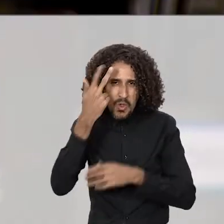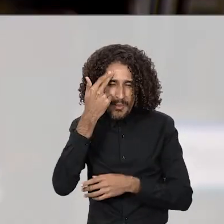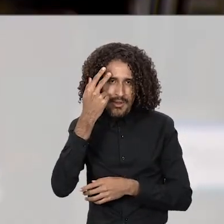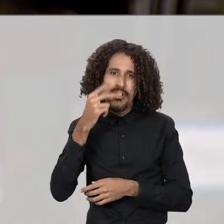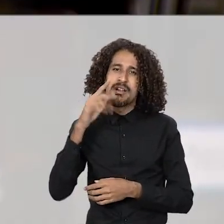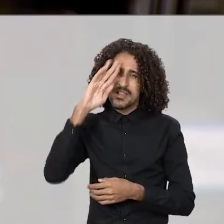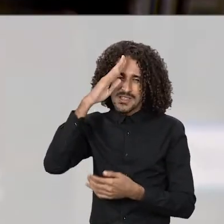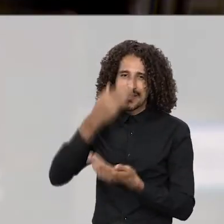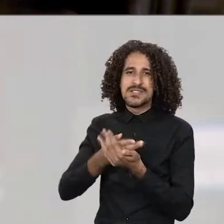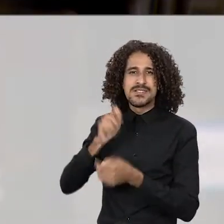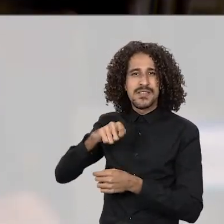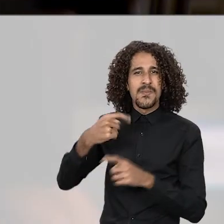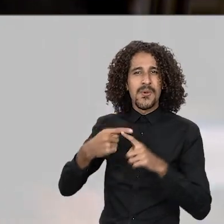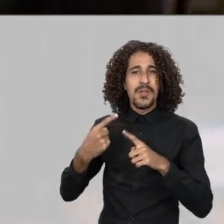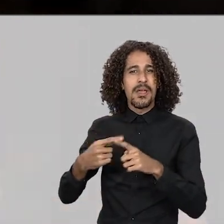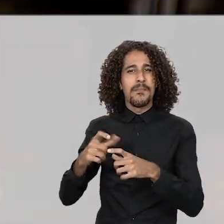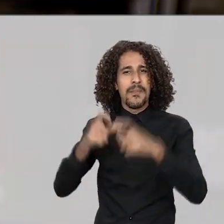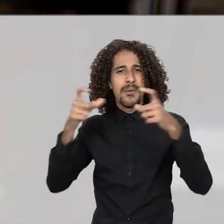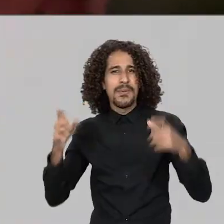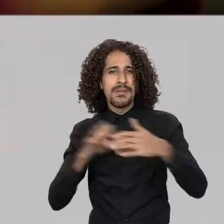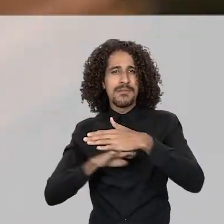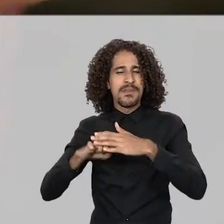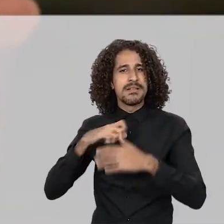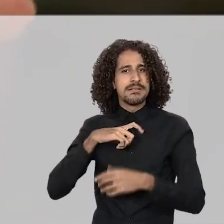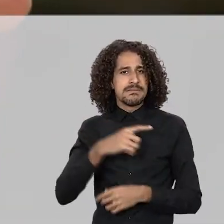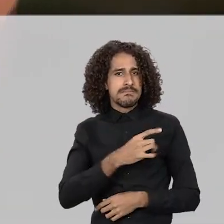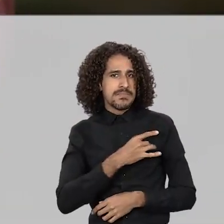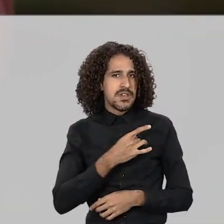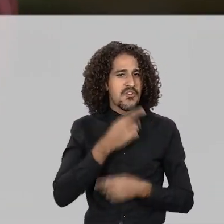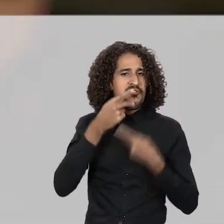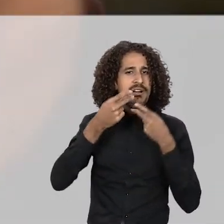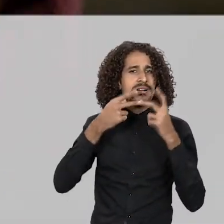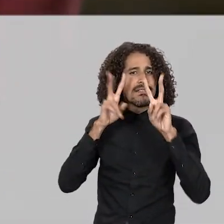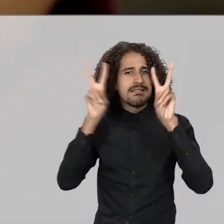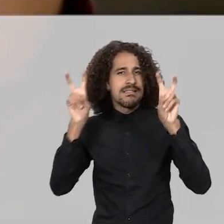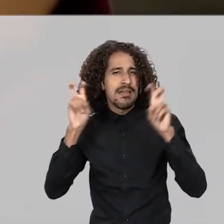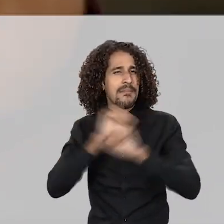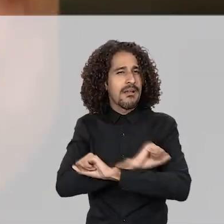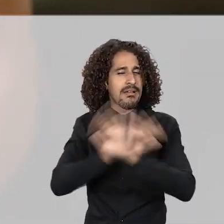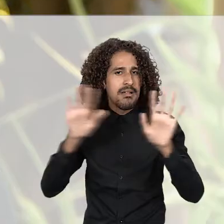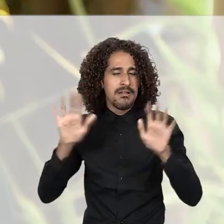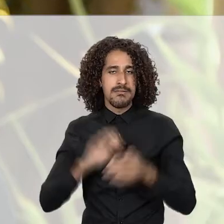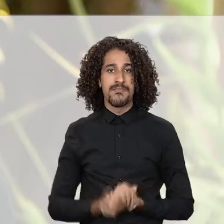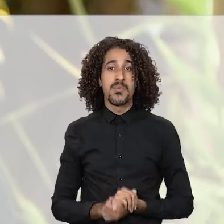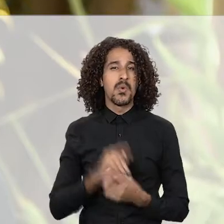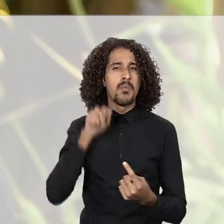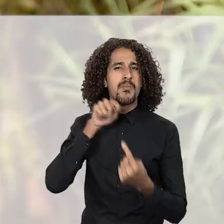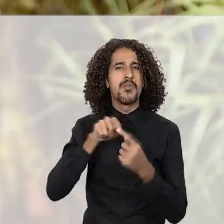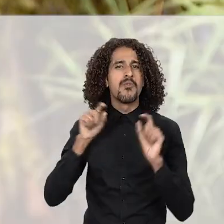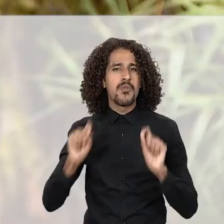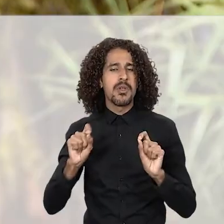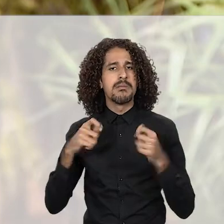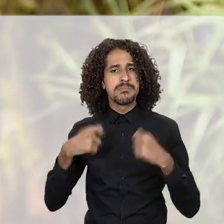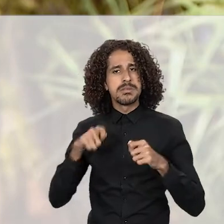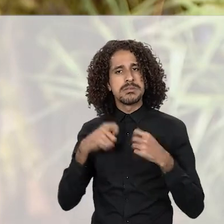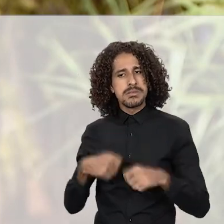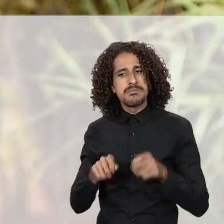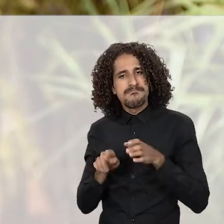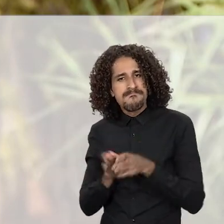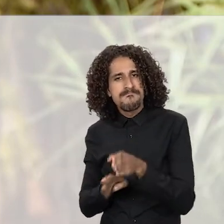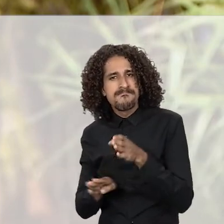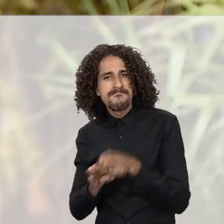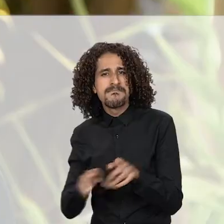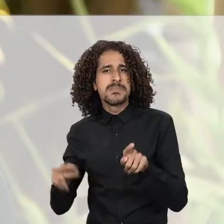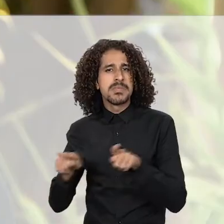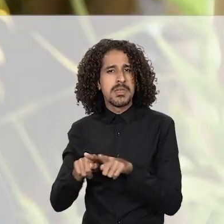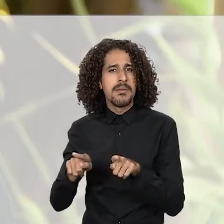Se tornou um fantasma porque muitas empresas também têm medo de falar sobre isso abertamente. O objetivo é não só conscientizar,